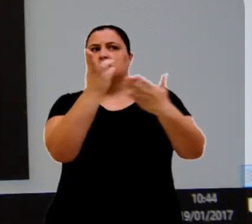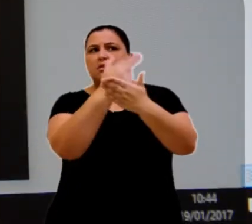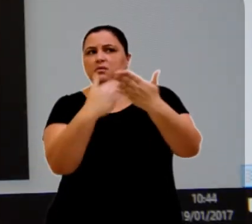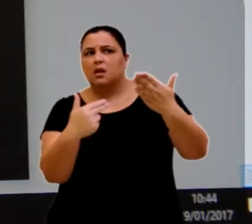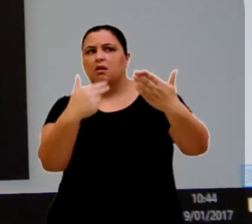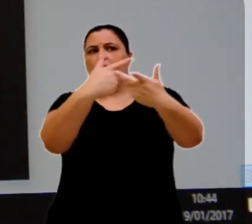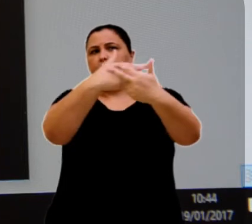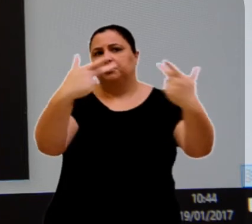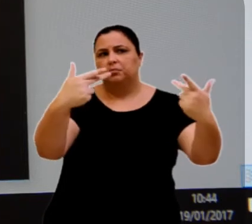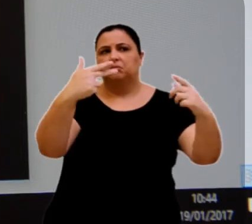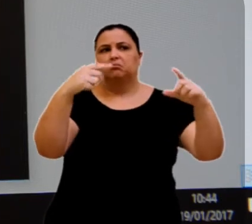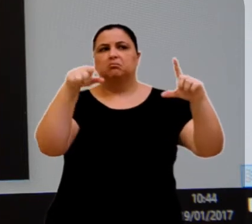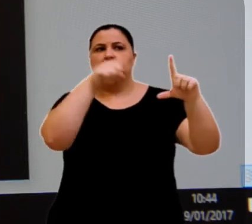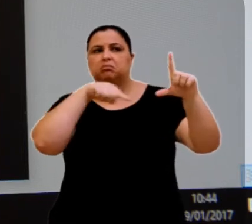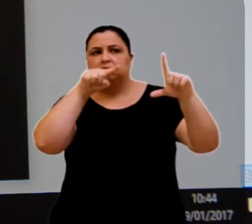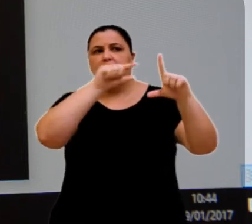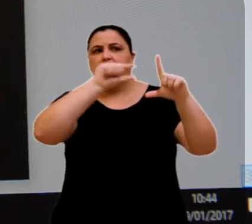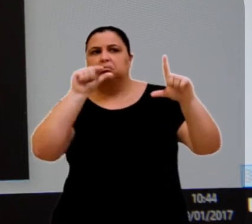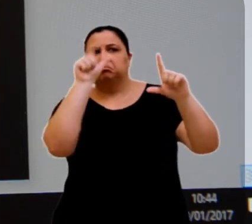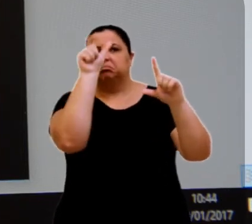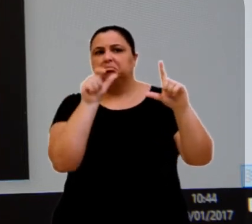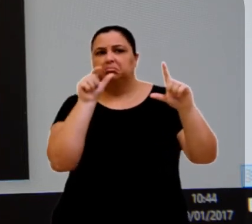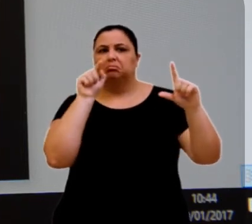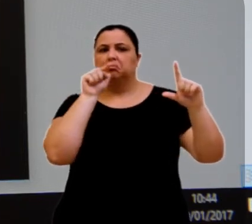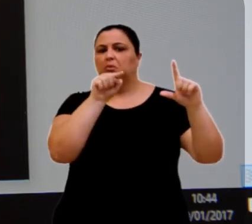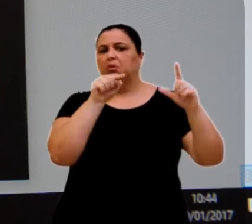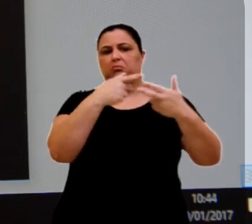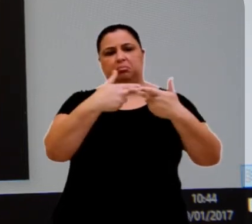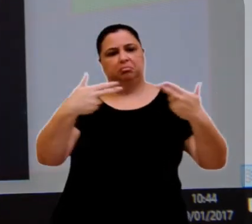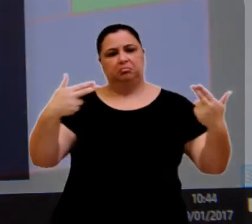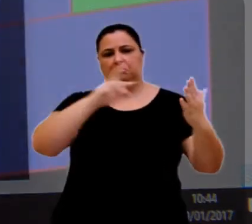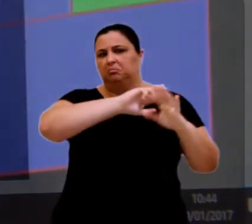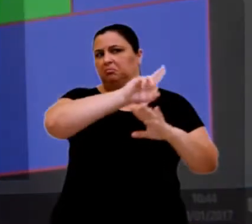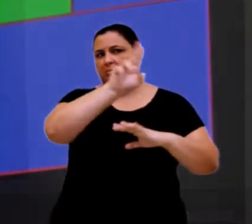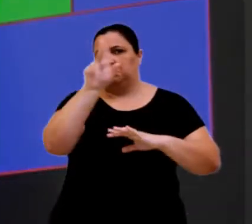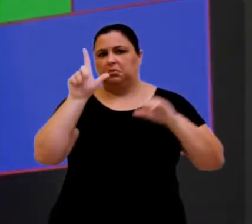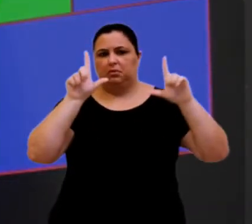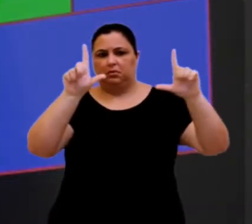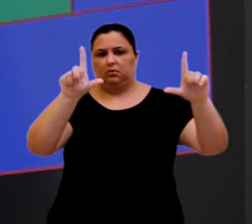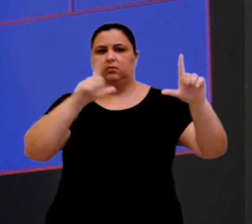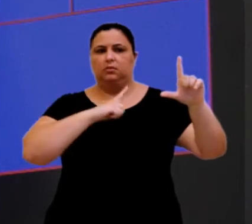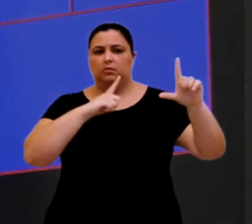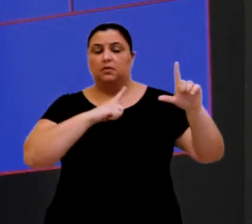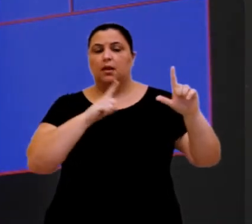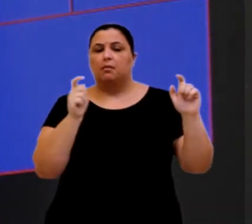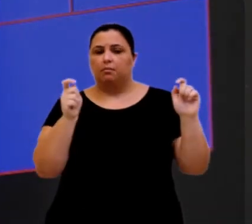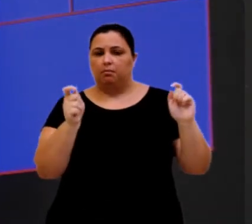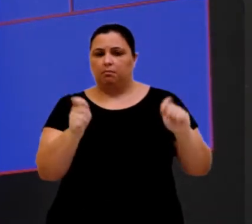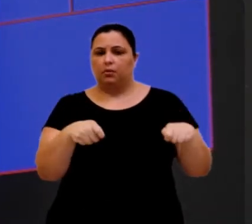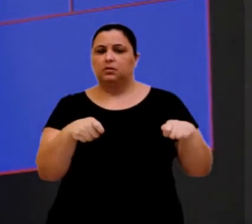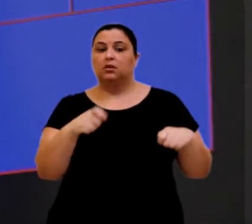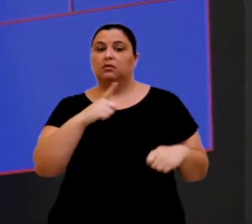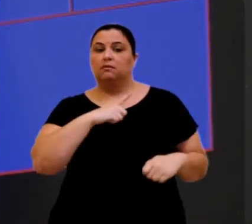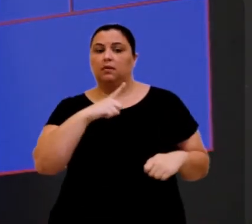gráficos, como ícones e botões, através da sensação tátil dos pontos tocados sobre a lousa. É possível